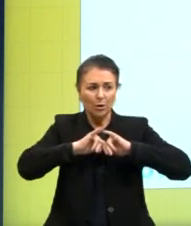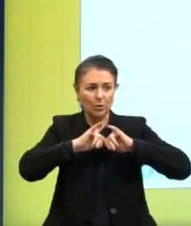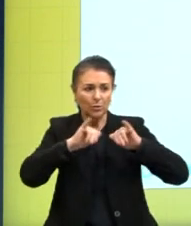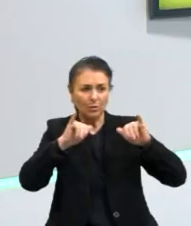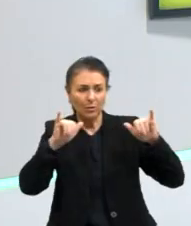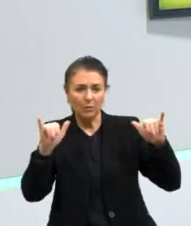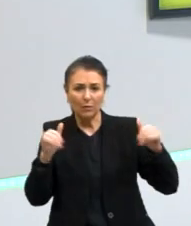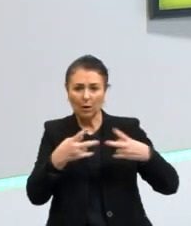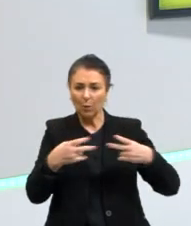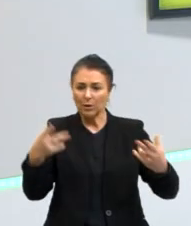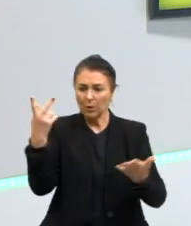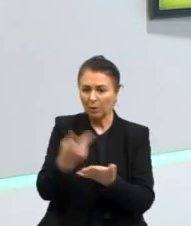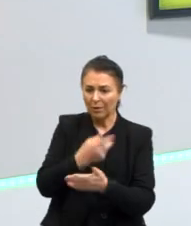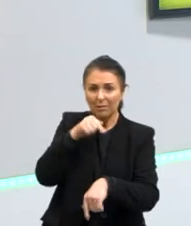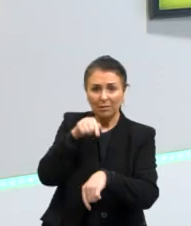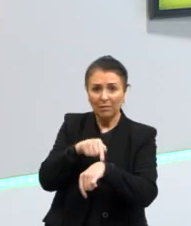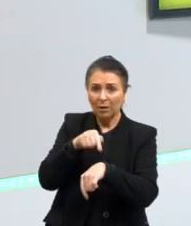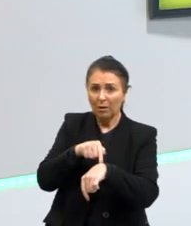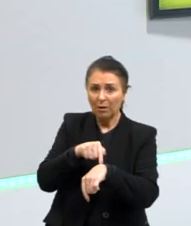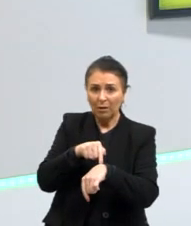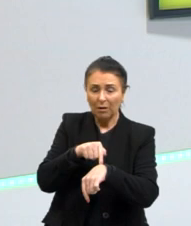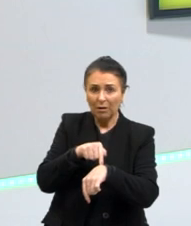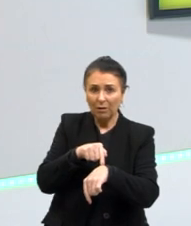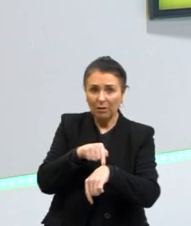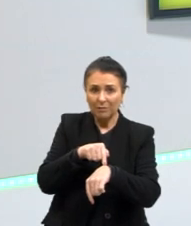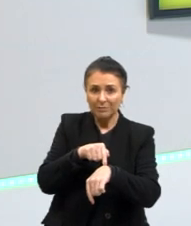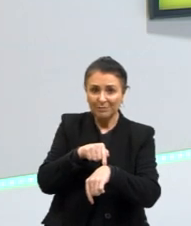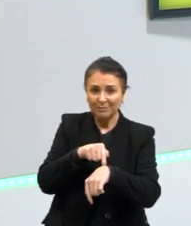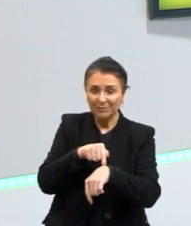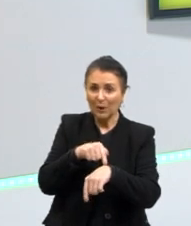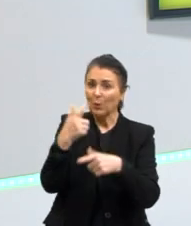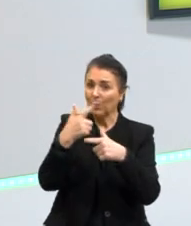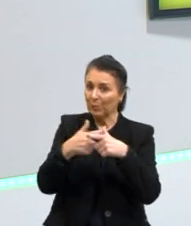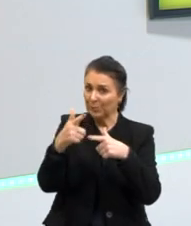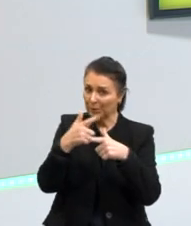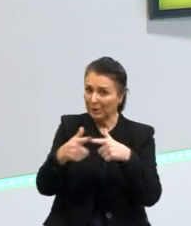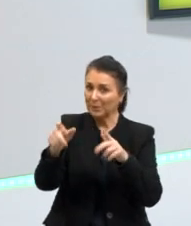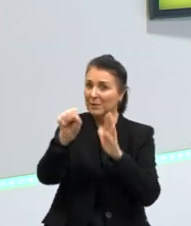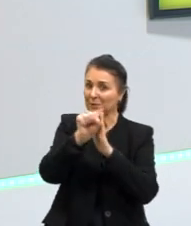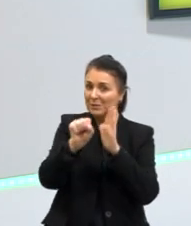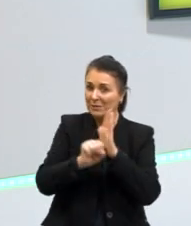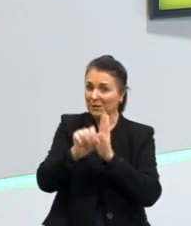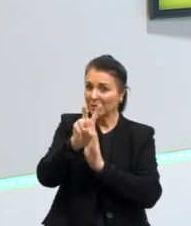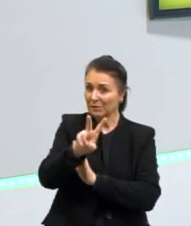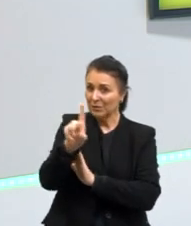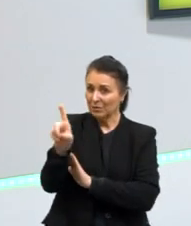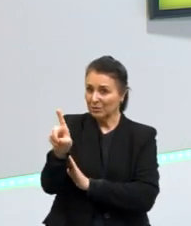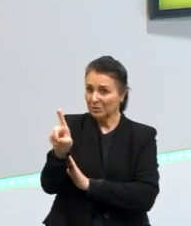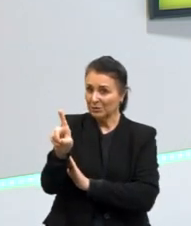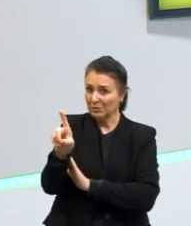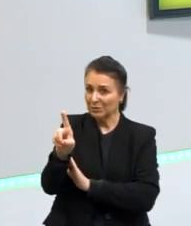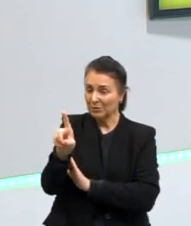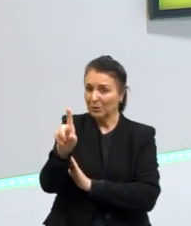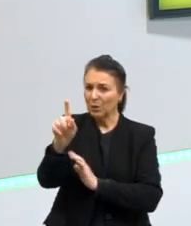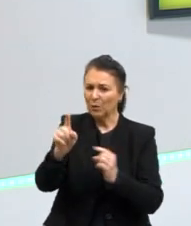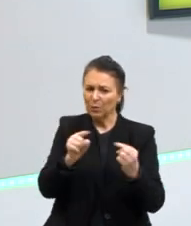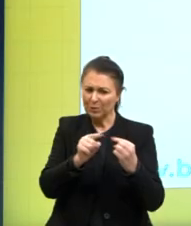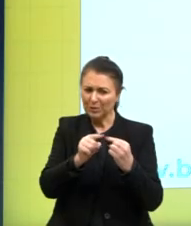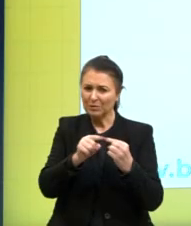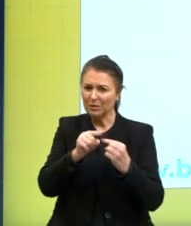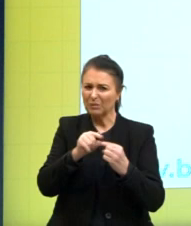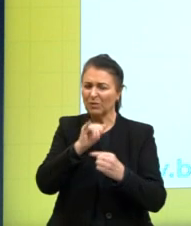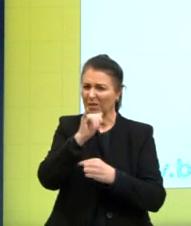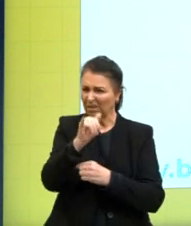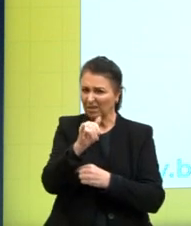la guilhotina del siglo 21 objetivo é divulgar a informação instantânea